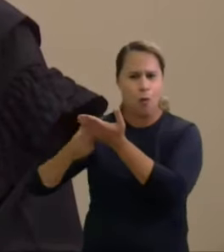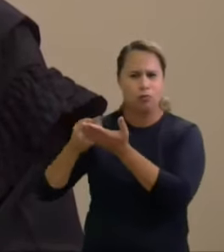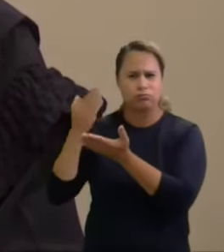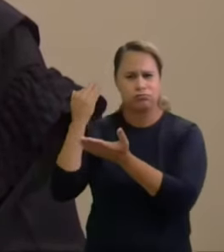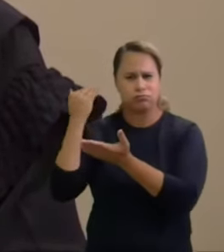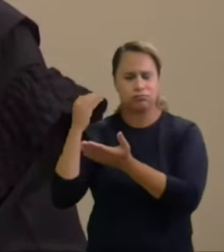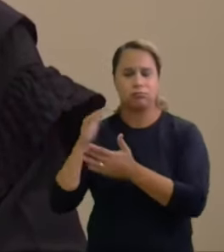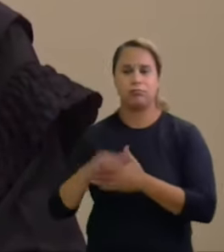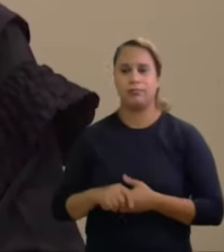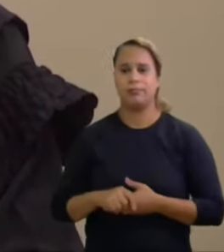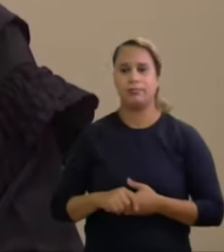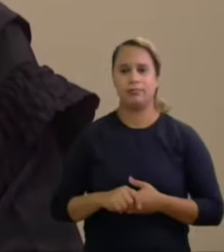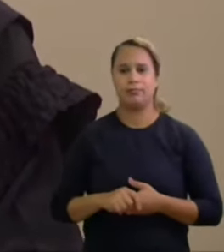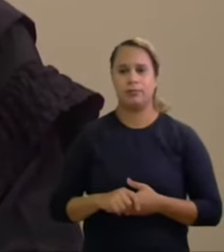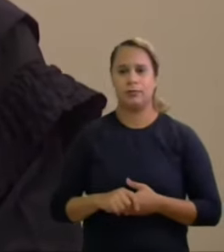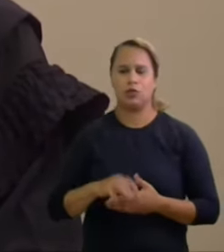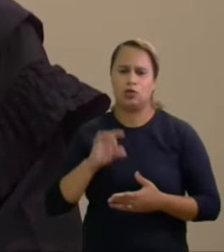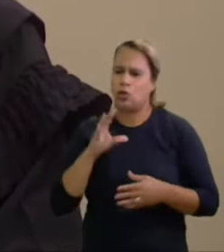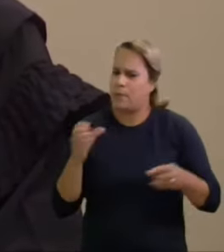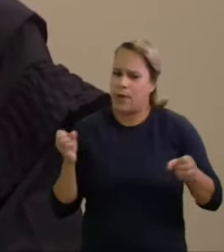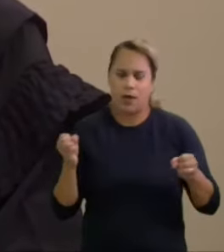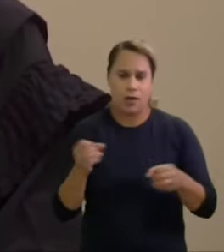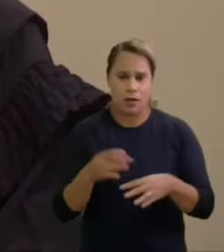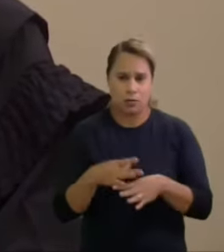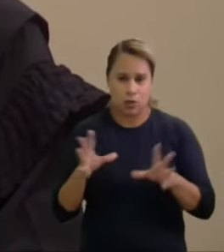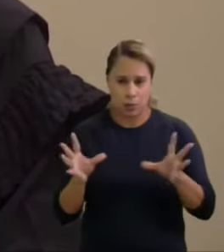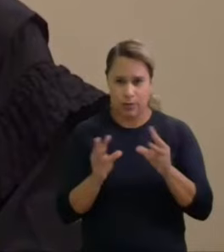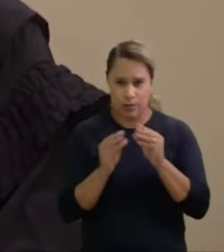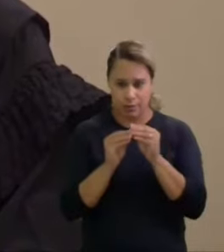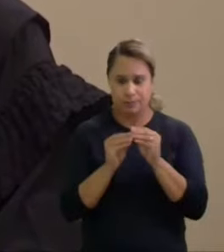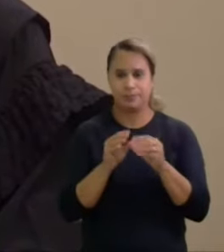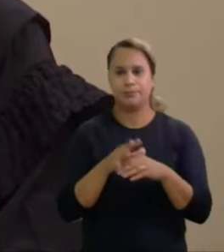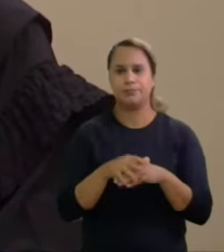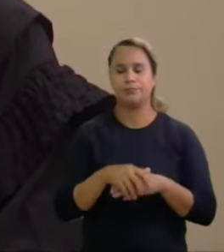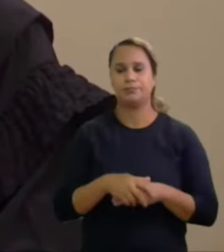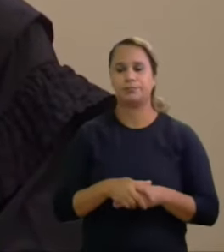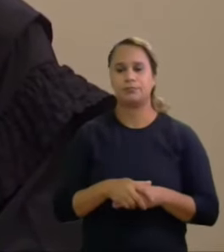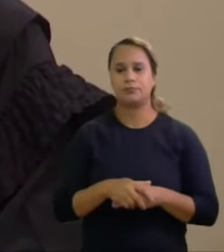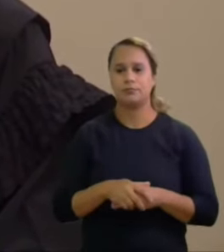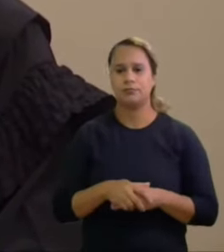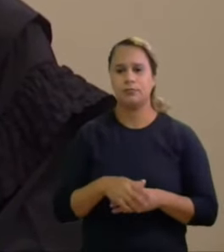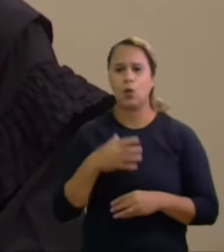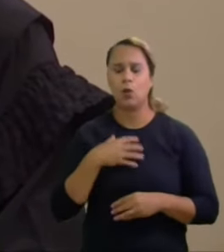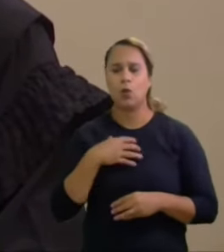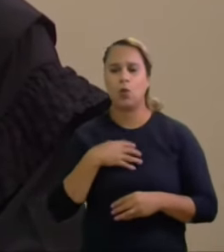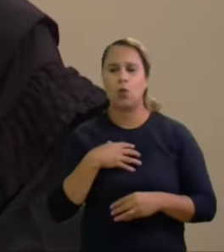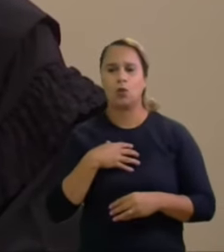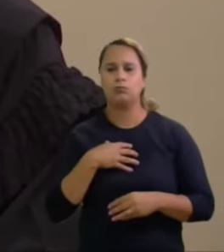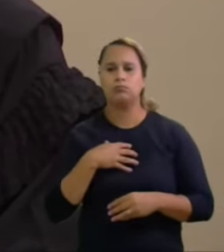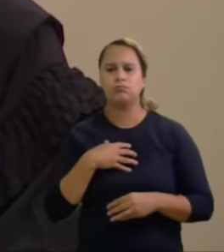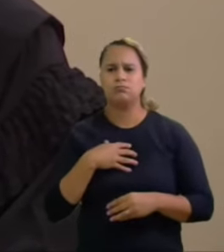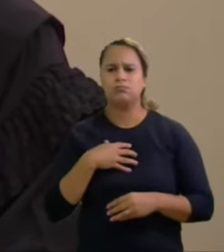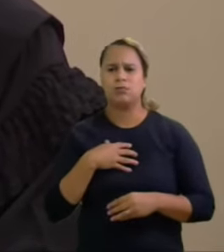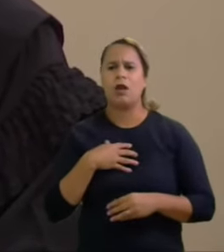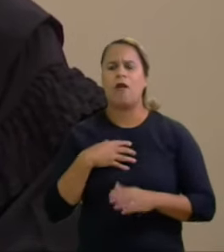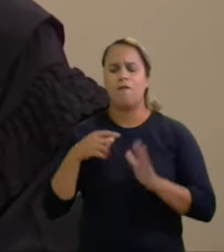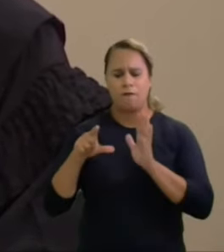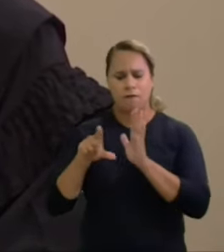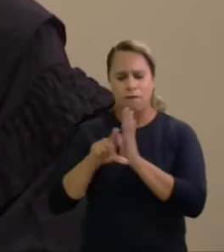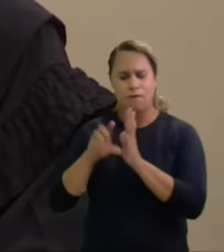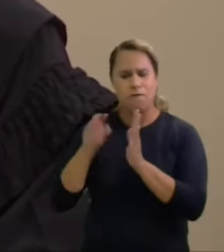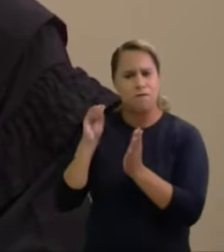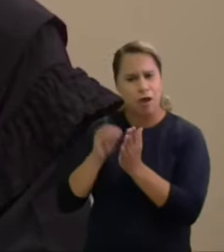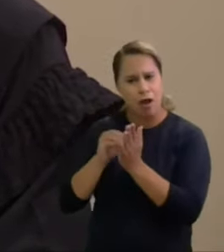final para apenas para resumir dessa forma os ilícitos identificados são expressivos e se amoldam ao